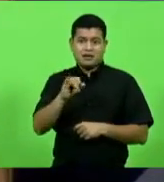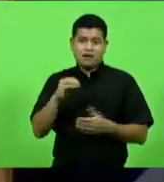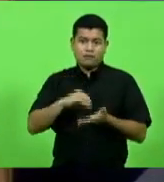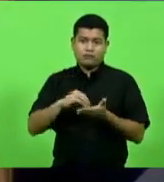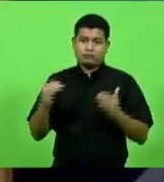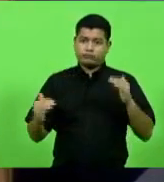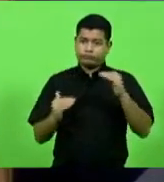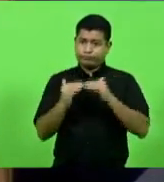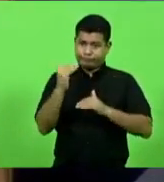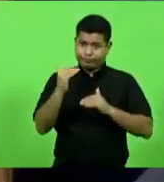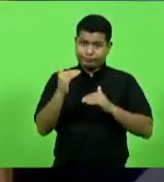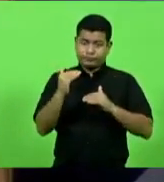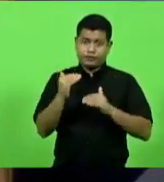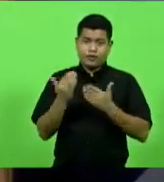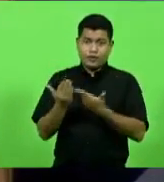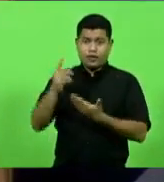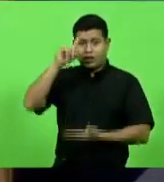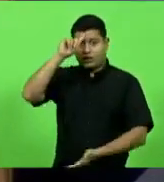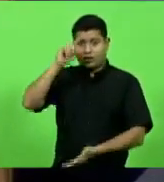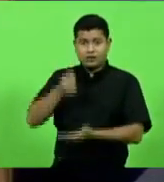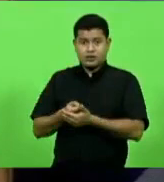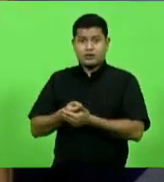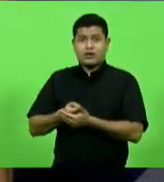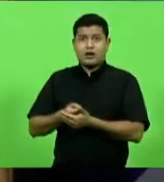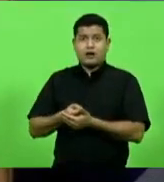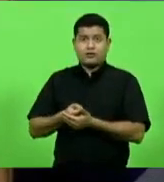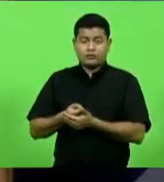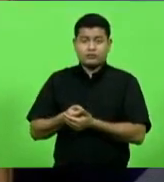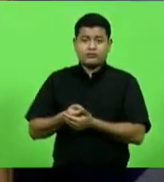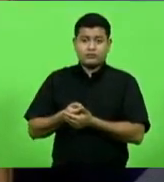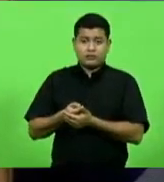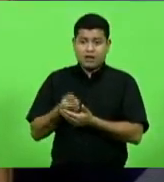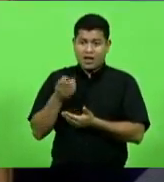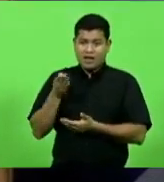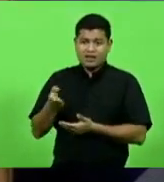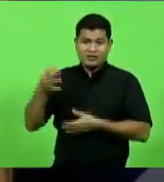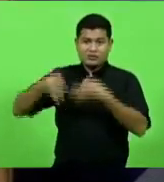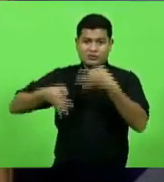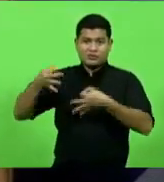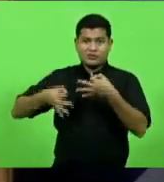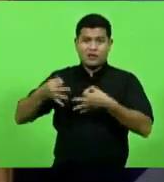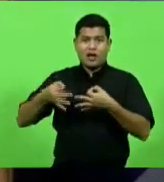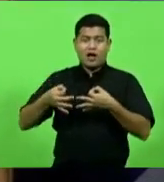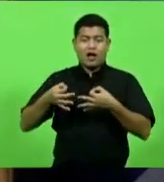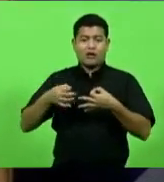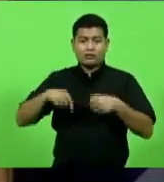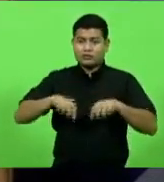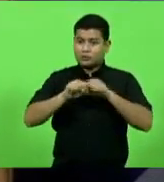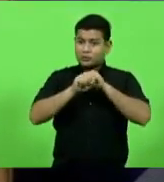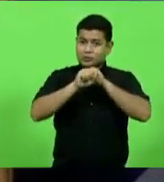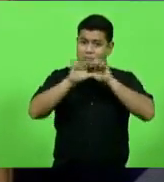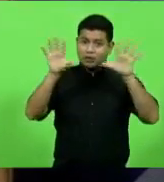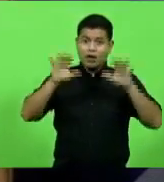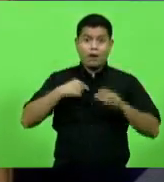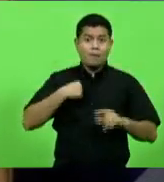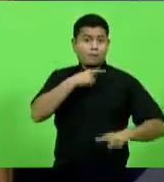decisão judicial expressa, clara, em negrito, a decisão quando nos proíbe